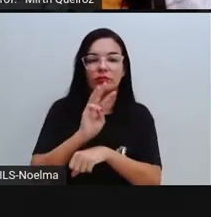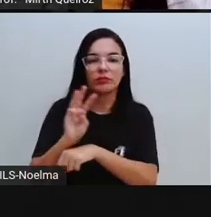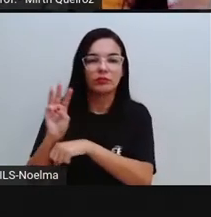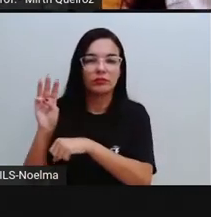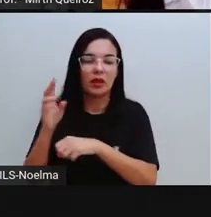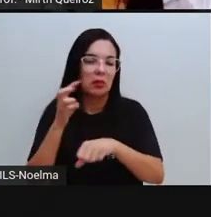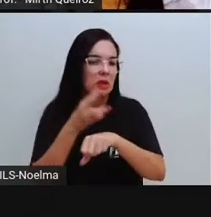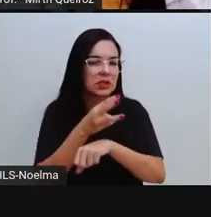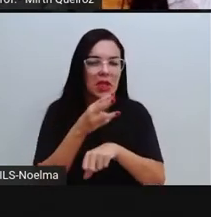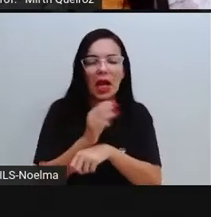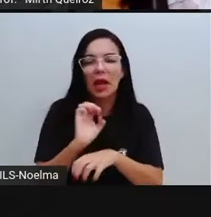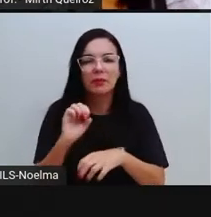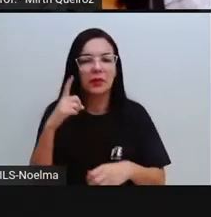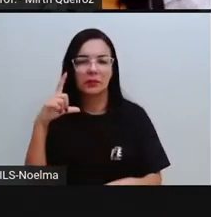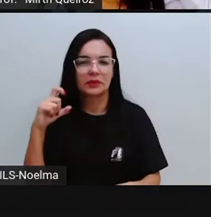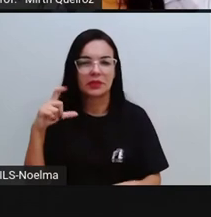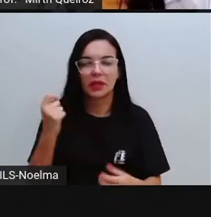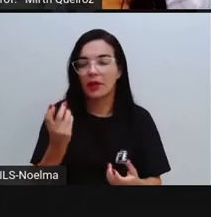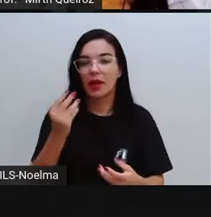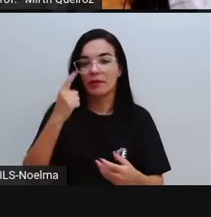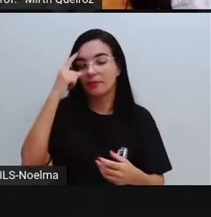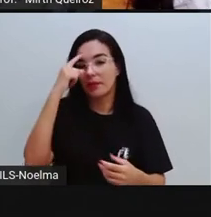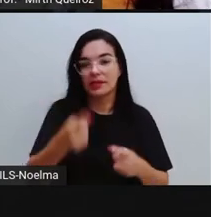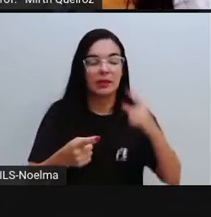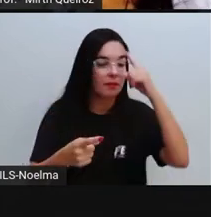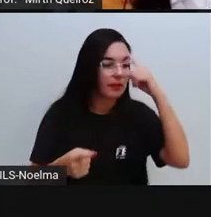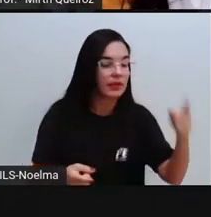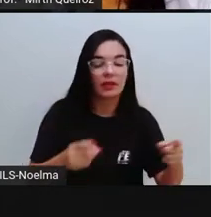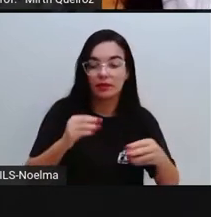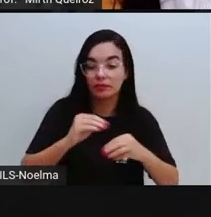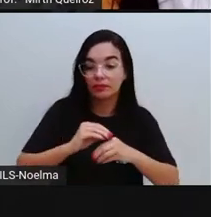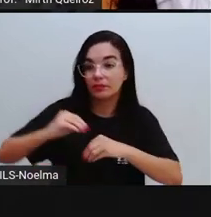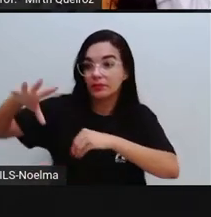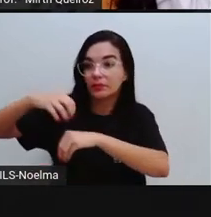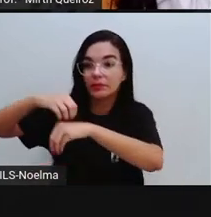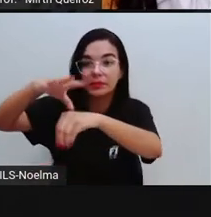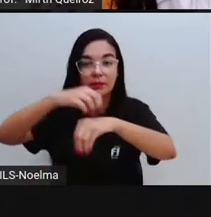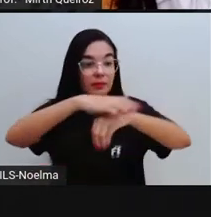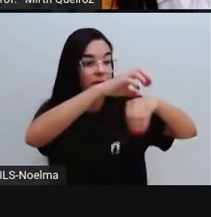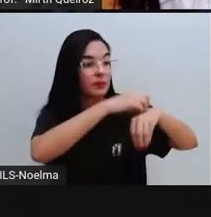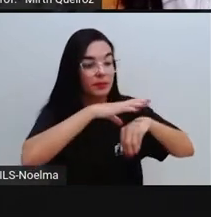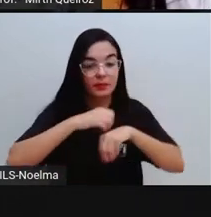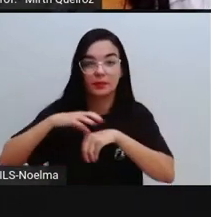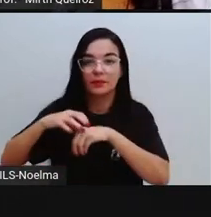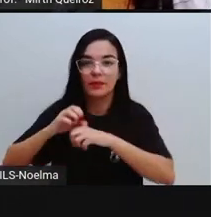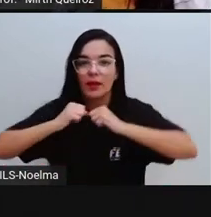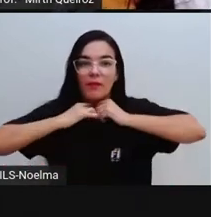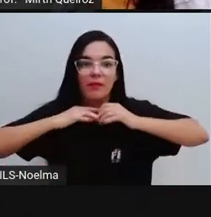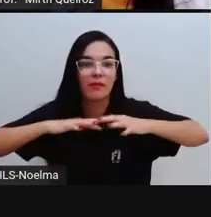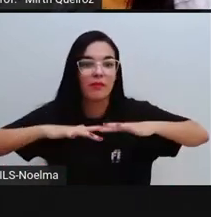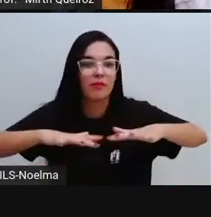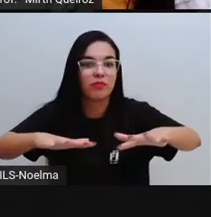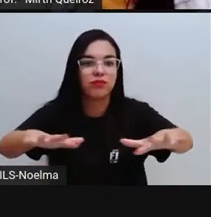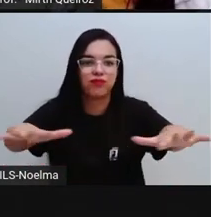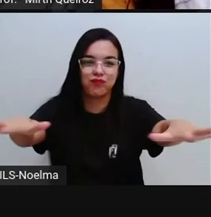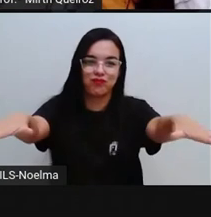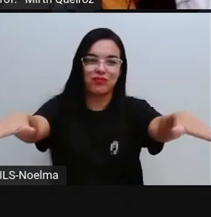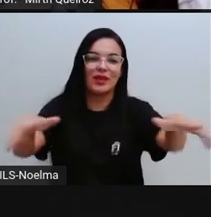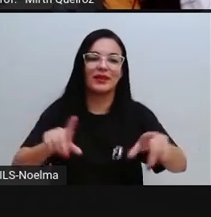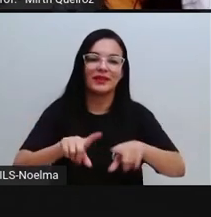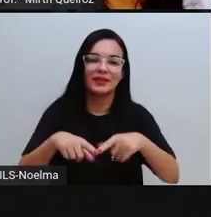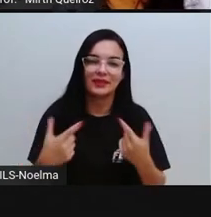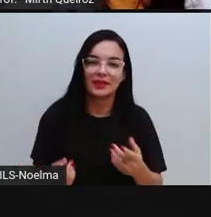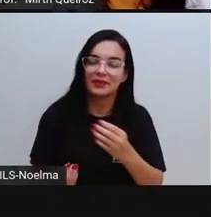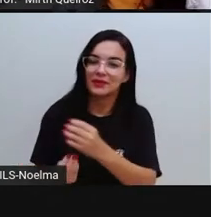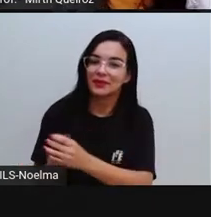pessoas vão passando de uma pessoa para a outra. E esse jornal digital, ele surgiu, né? A partir de